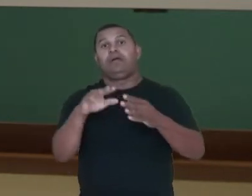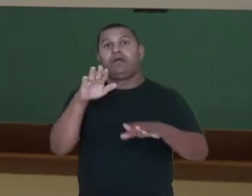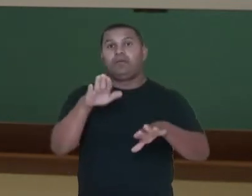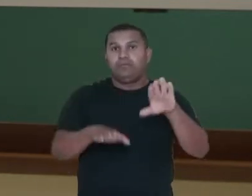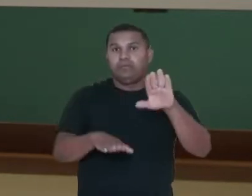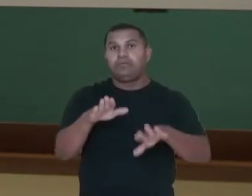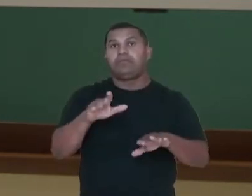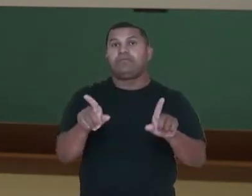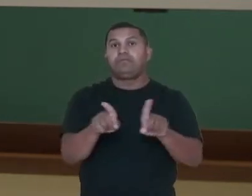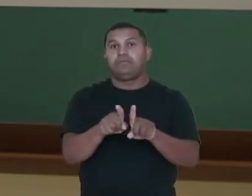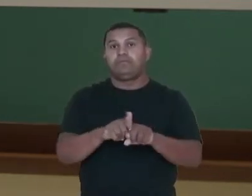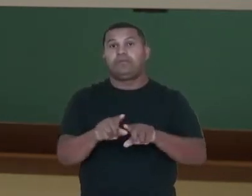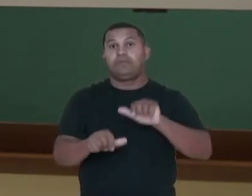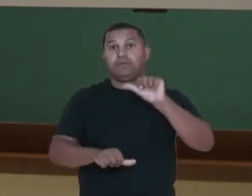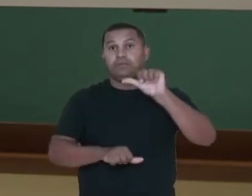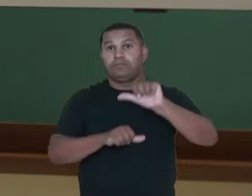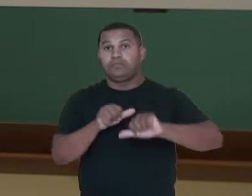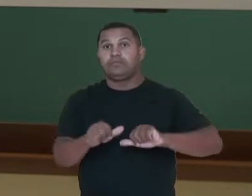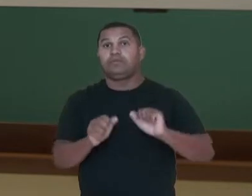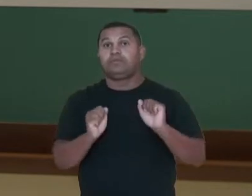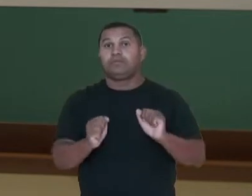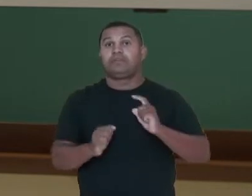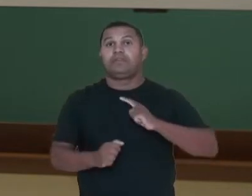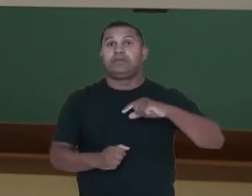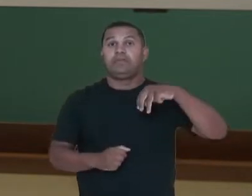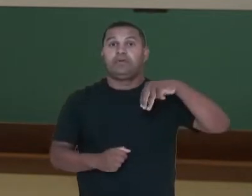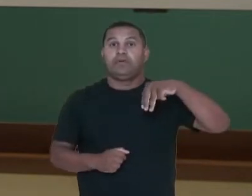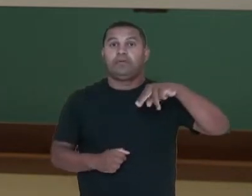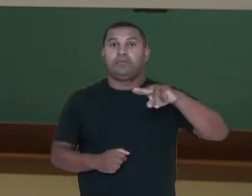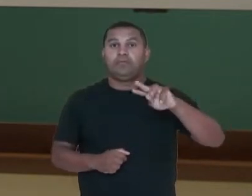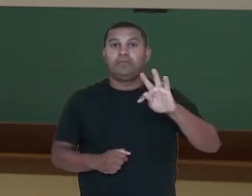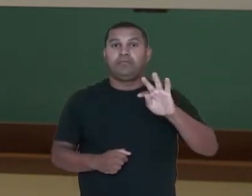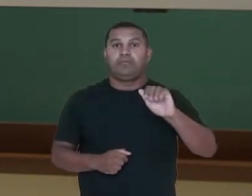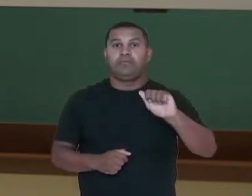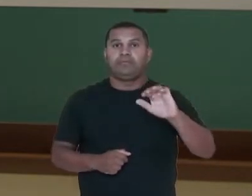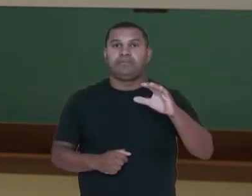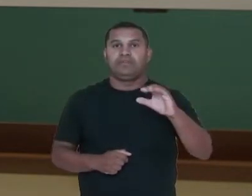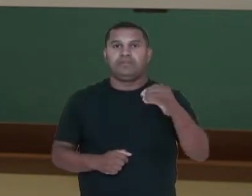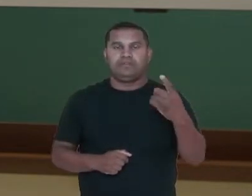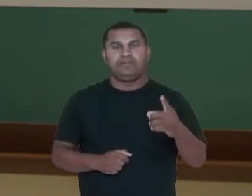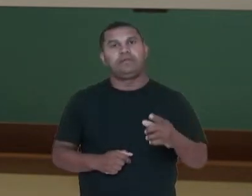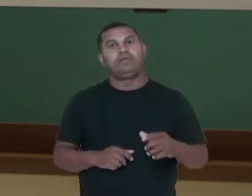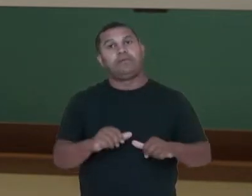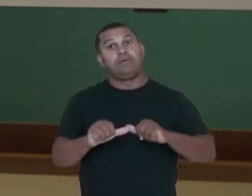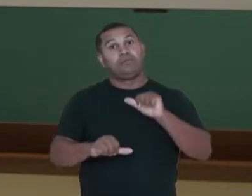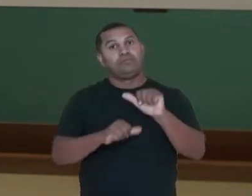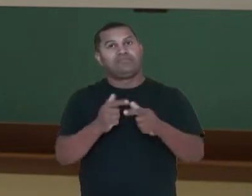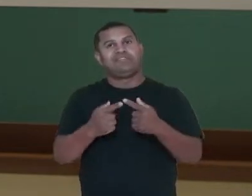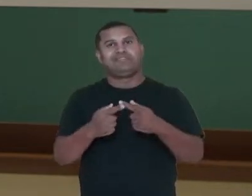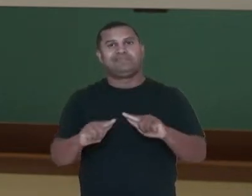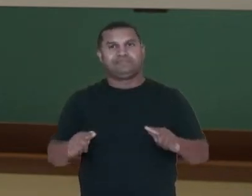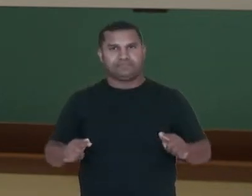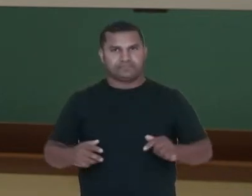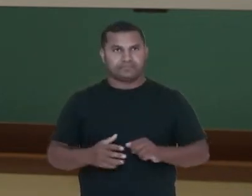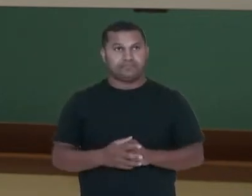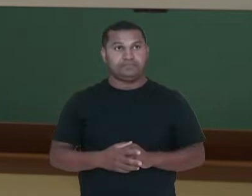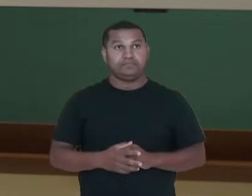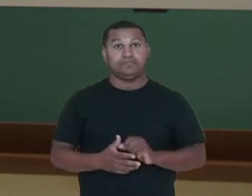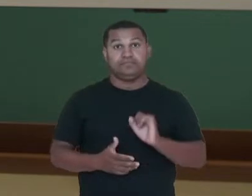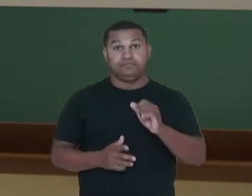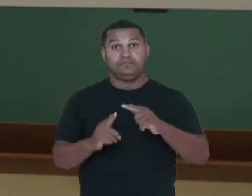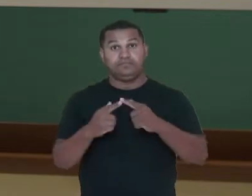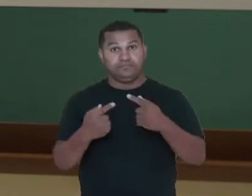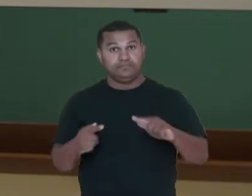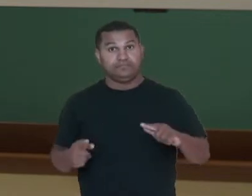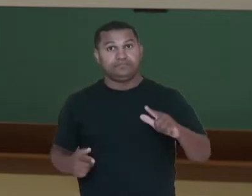produzir mecanismos, vai ter mecanismos de reparo, então houve uma mutação, mas o nosso corpo consegue controlar. Mas